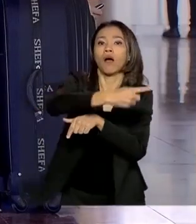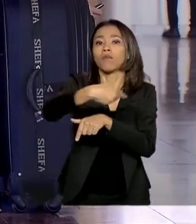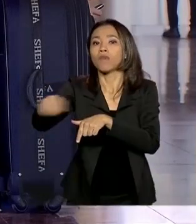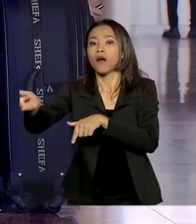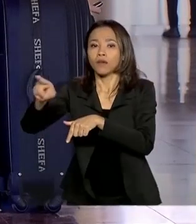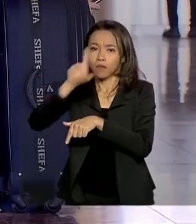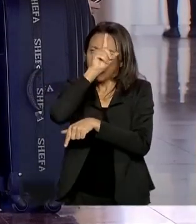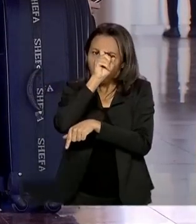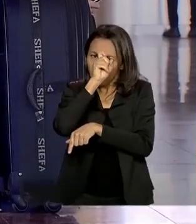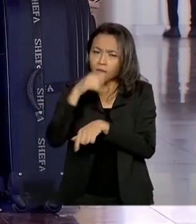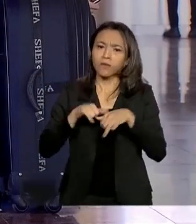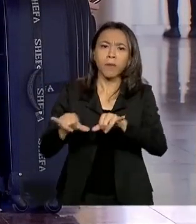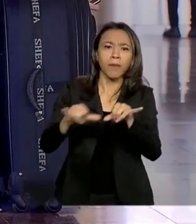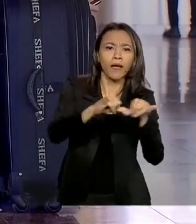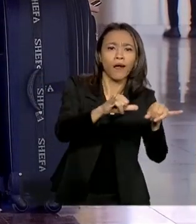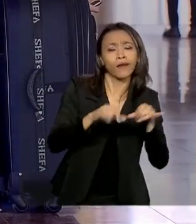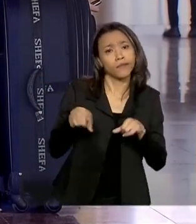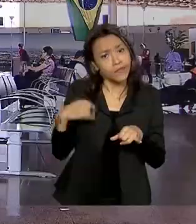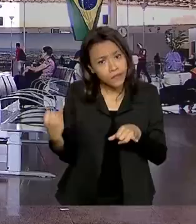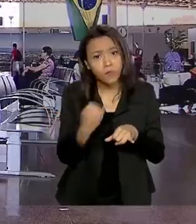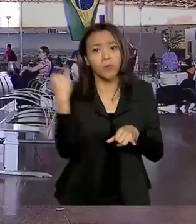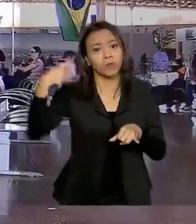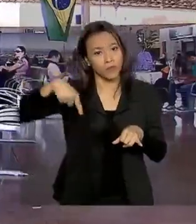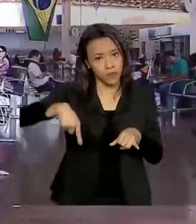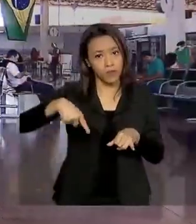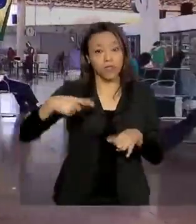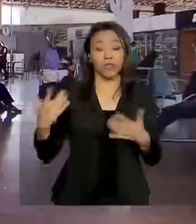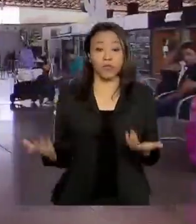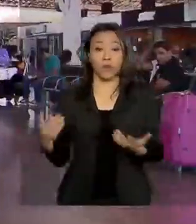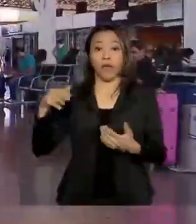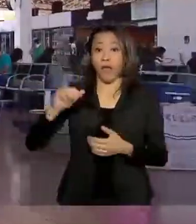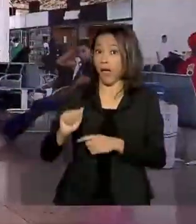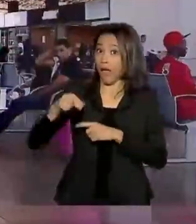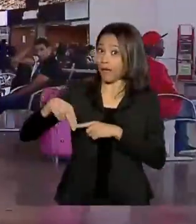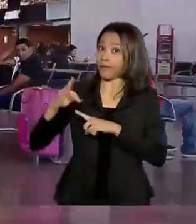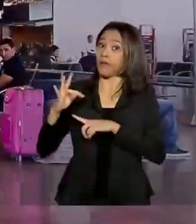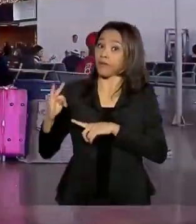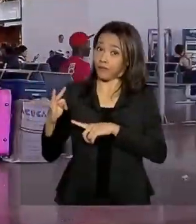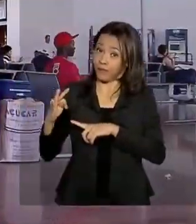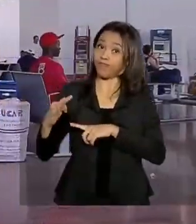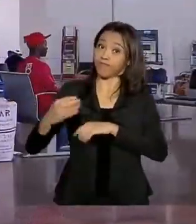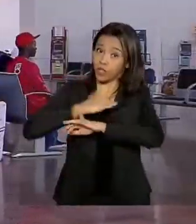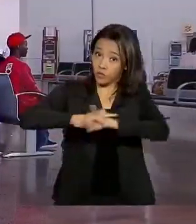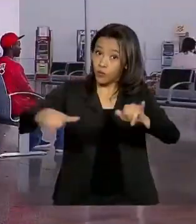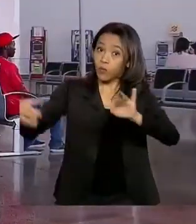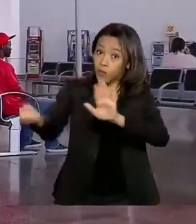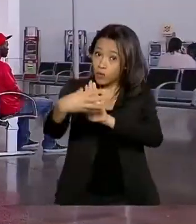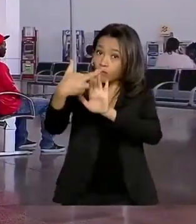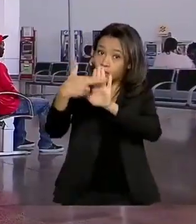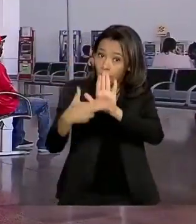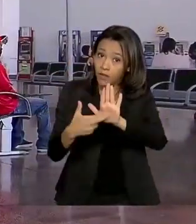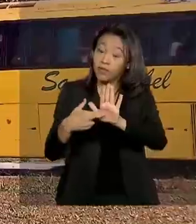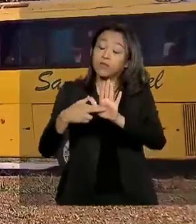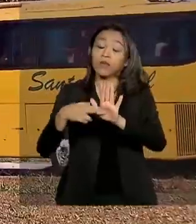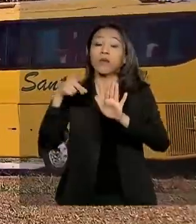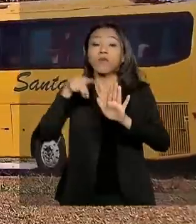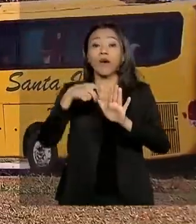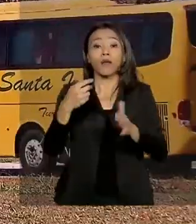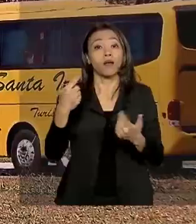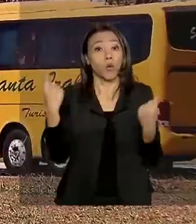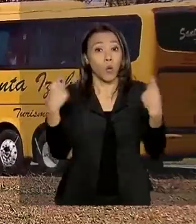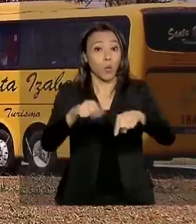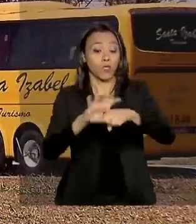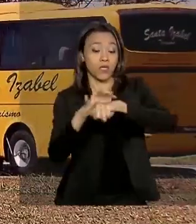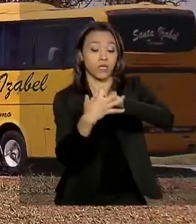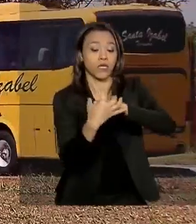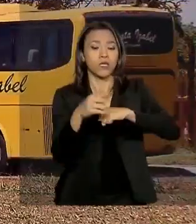supermercados e outros serviços essenciais. A agência definiu algumas regras para o enfrentamento da pandemia do coronavírus. Entre elas,